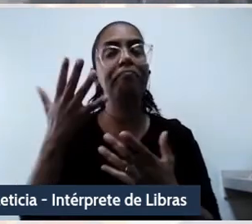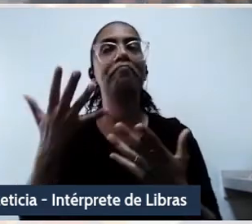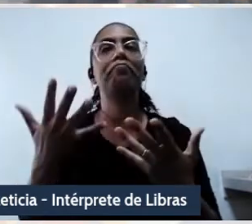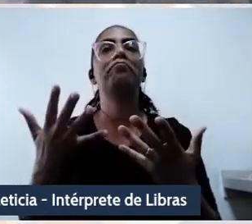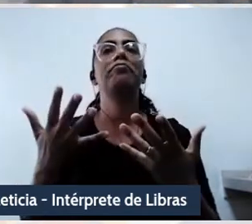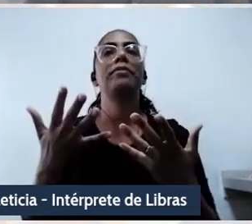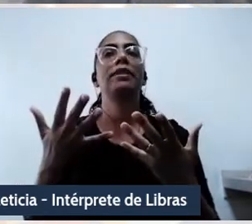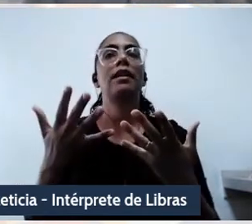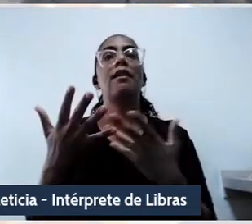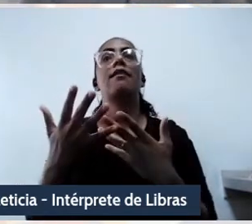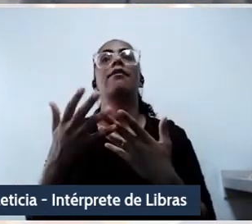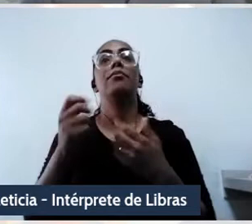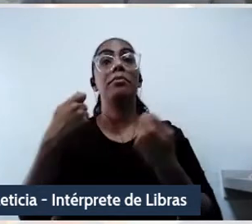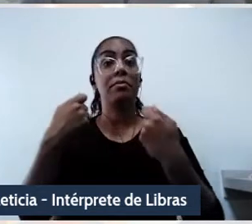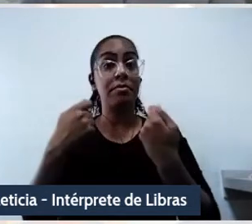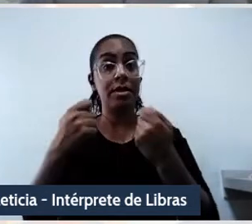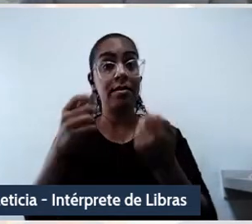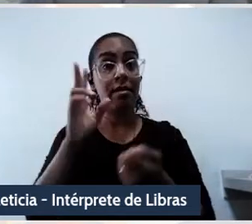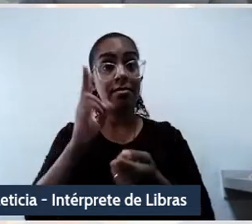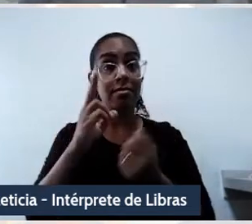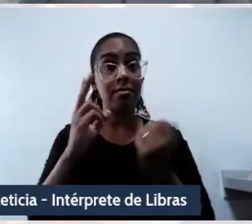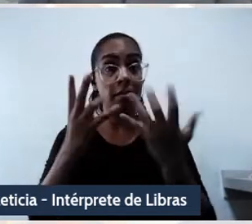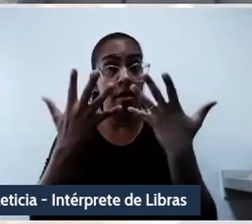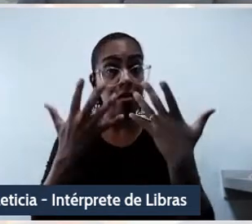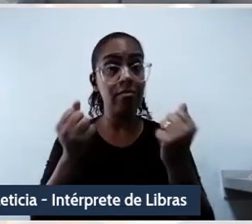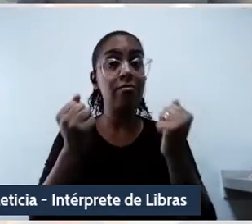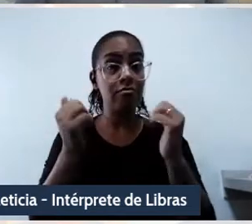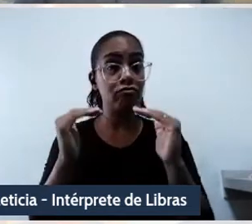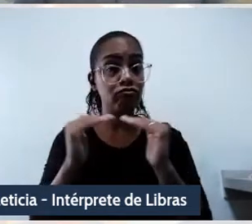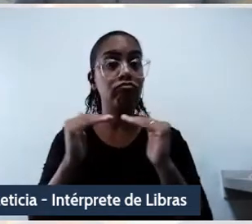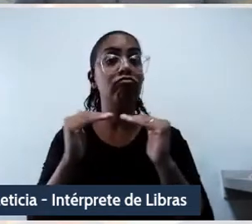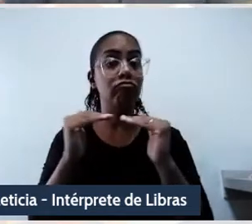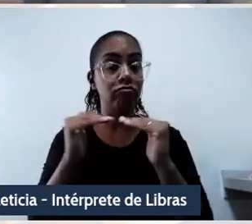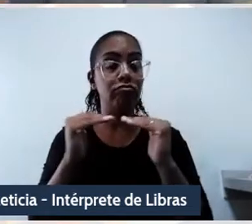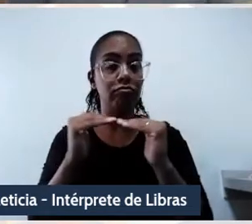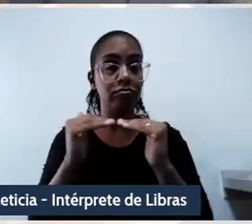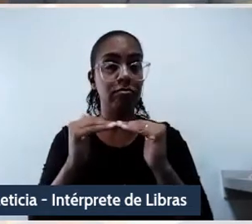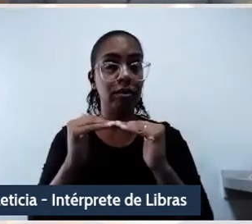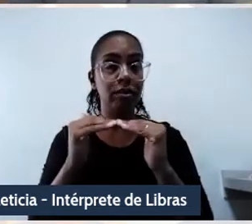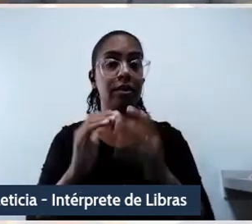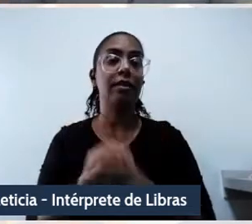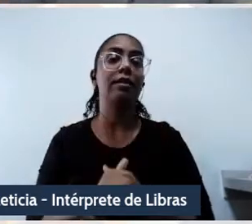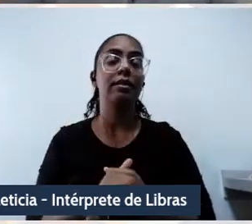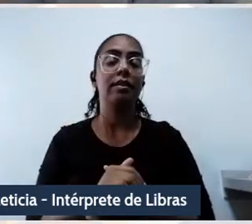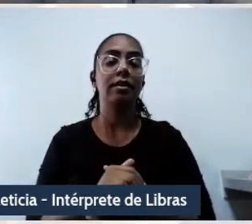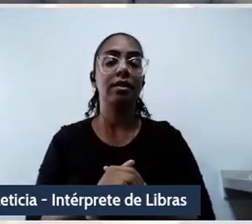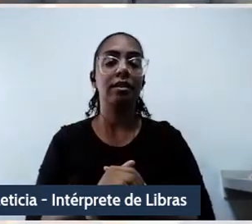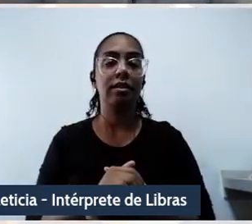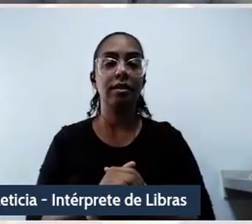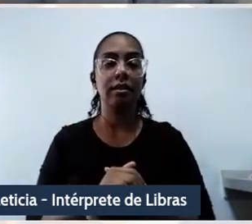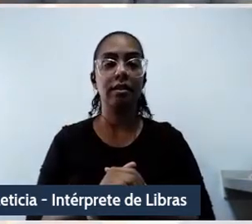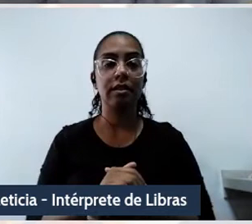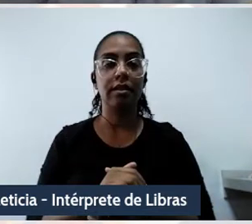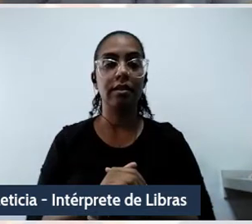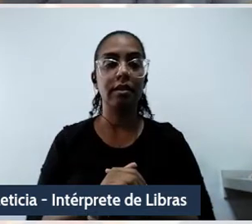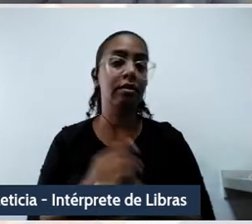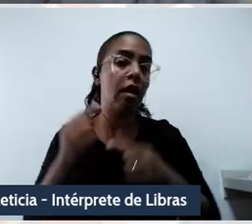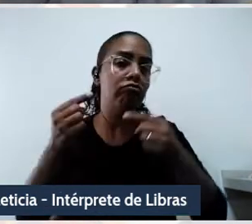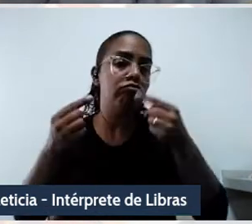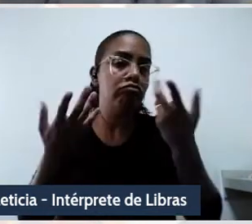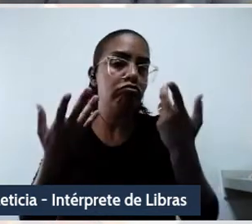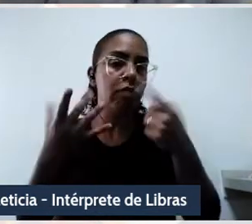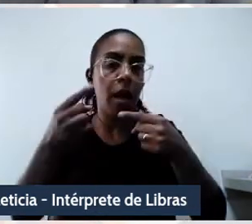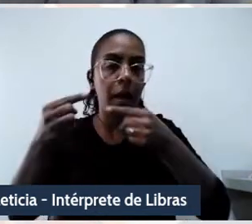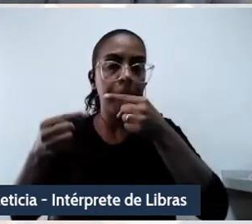sustém essa tecnologia que nós temos. Em geral, uma cosmopolítica europeia,